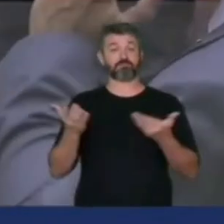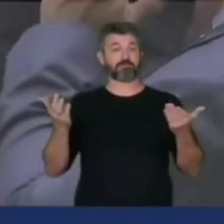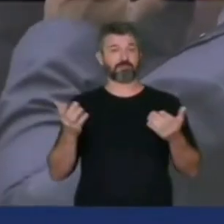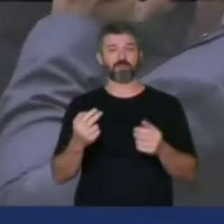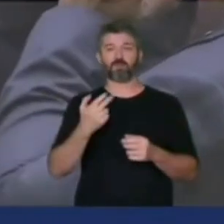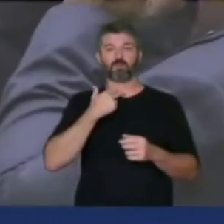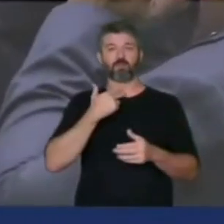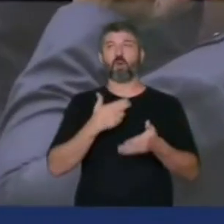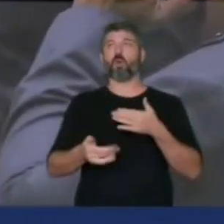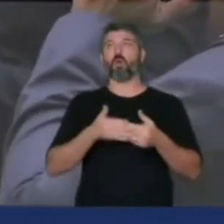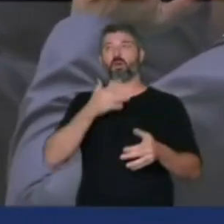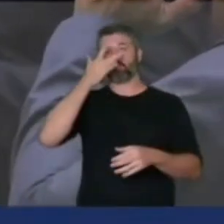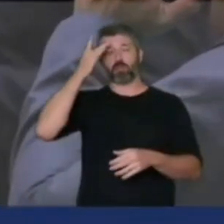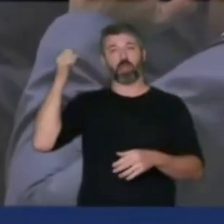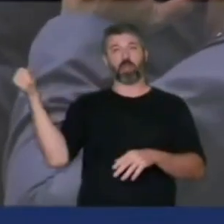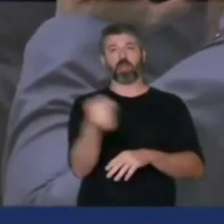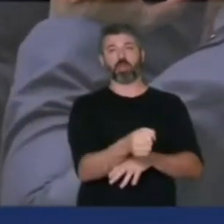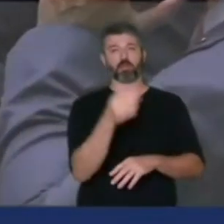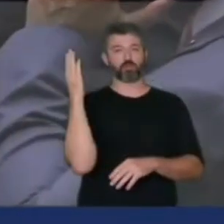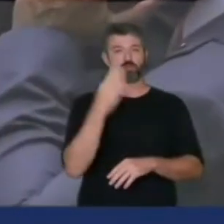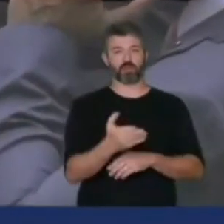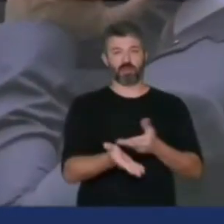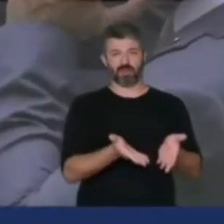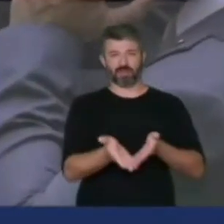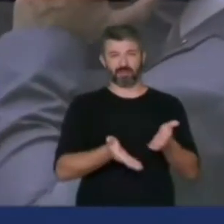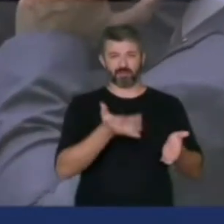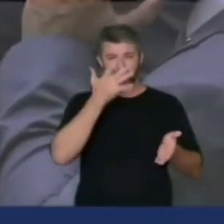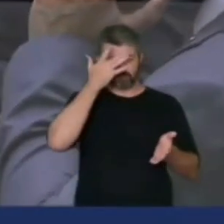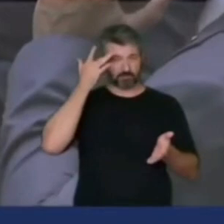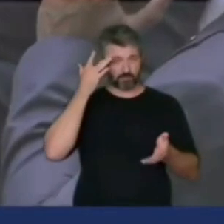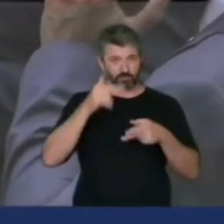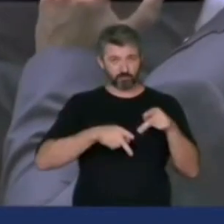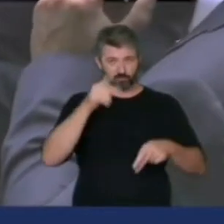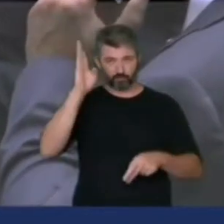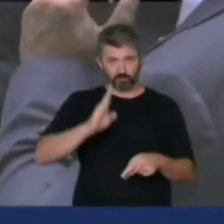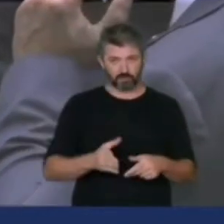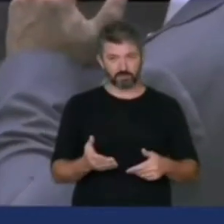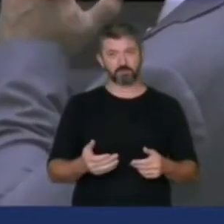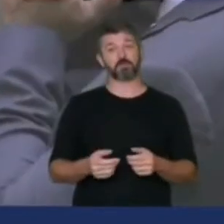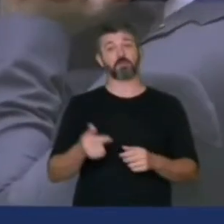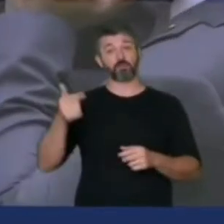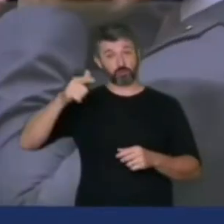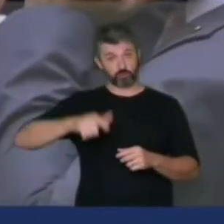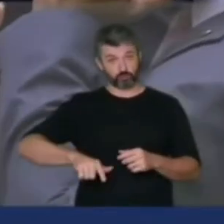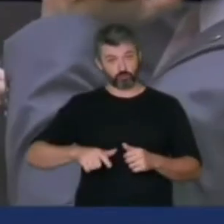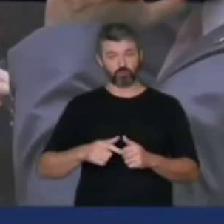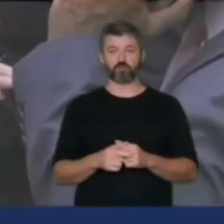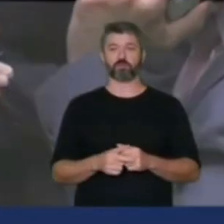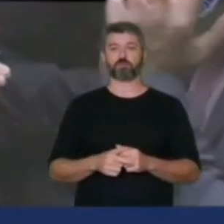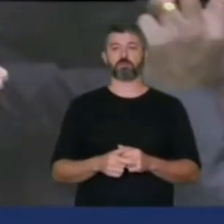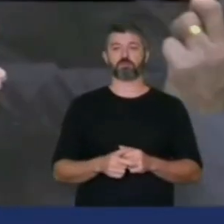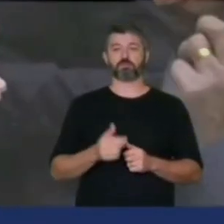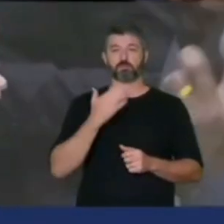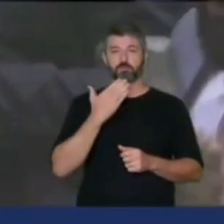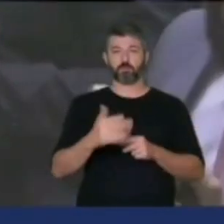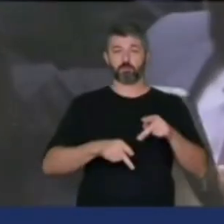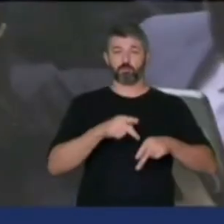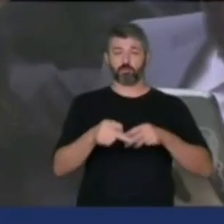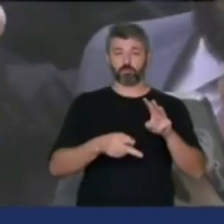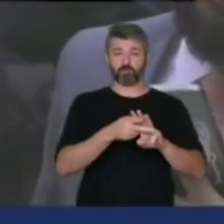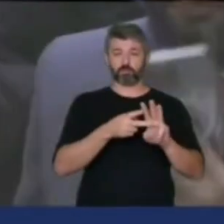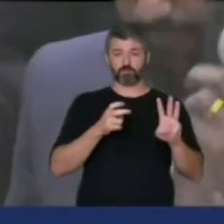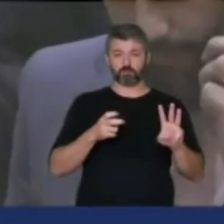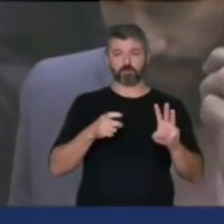colocar qualquer pessoa, qualquer médico para atender os nossos brasileiros. E, mais uma vez, pedindo aos povos indígenas que